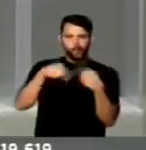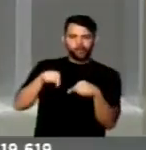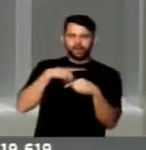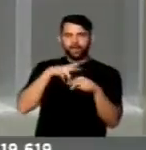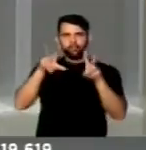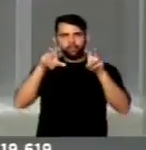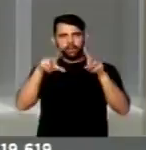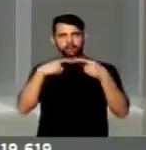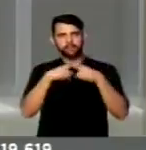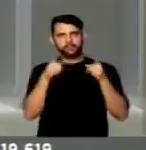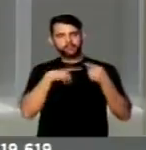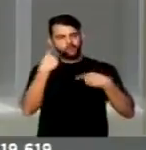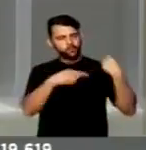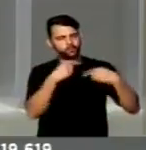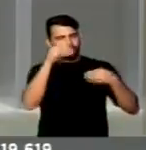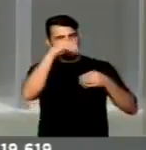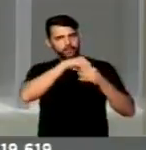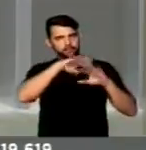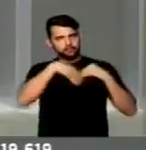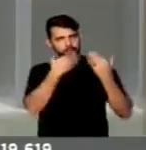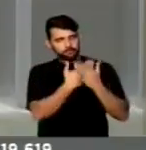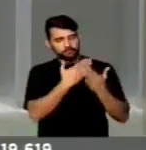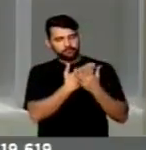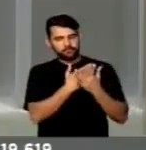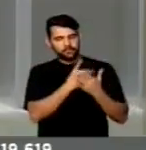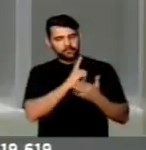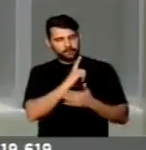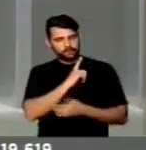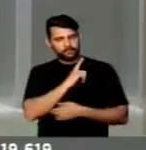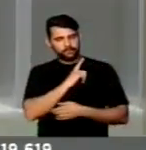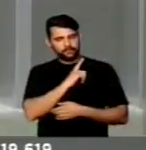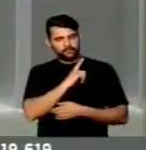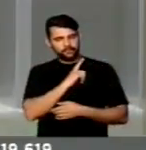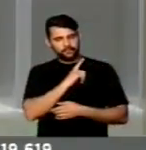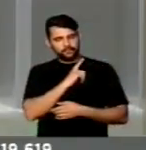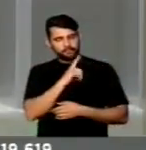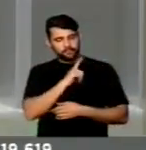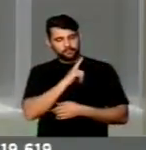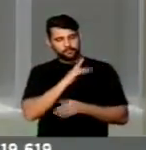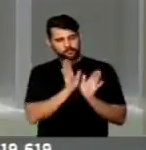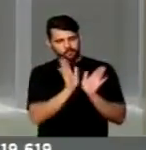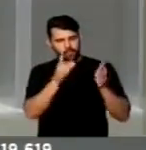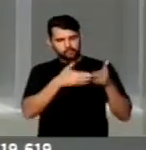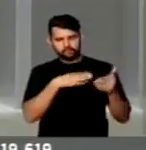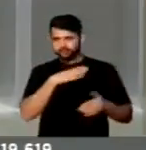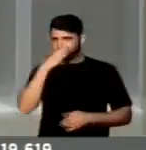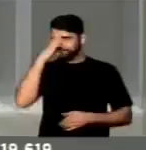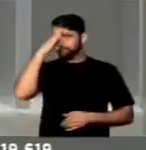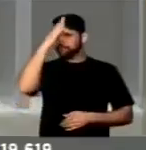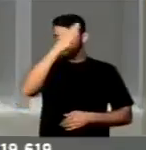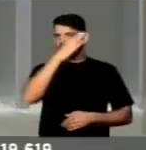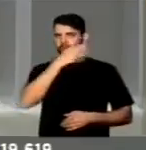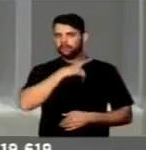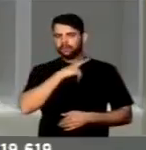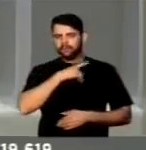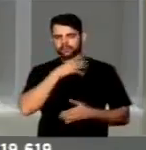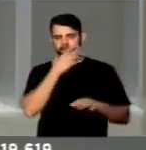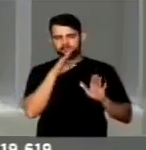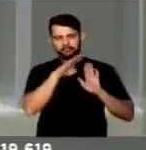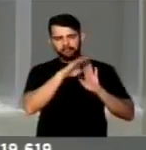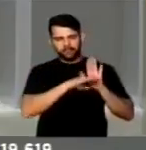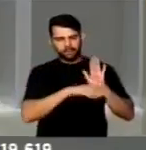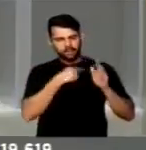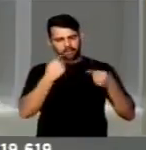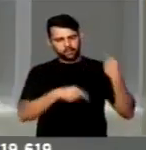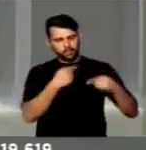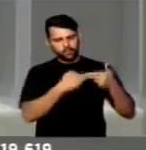abordagem desse tema na escola, teve como alvo principal os conteúdos que